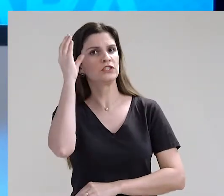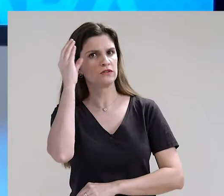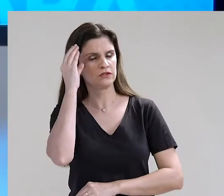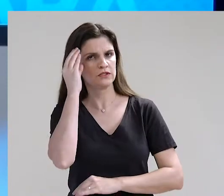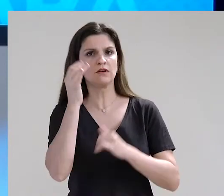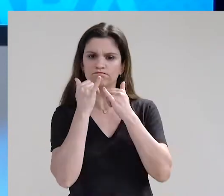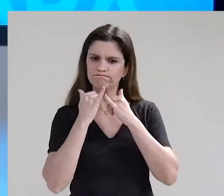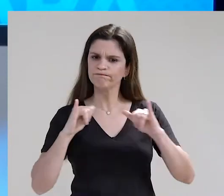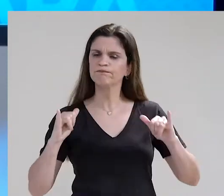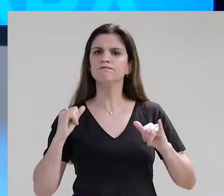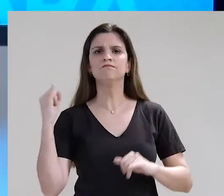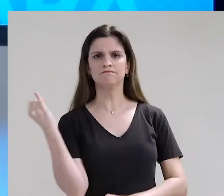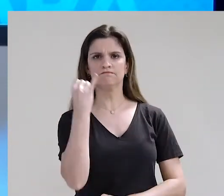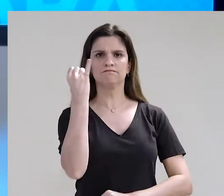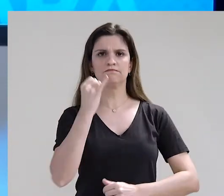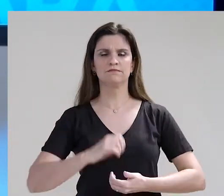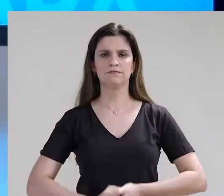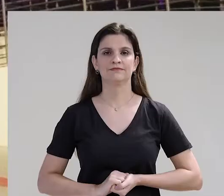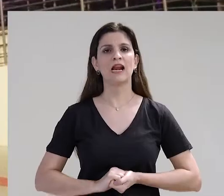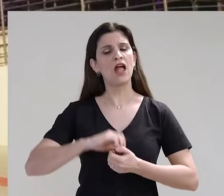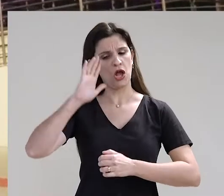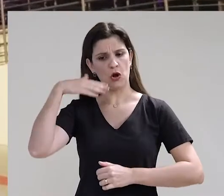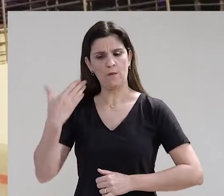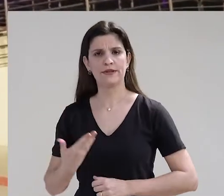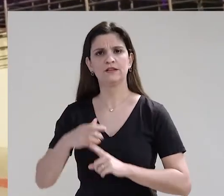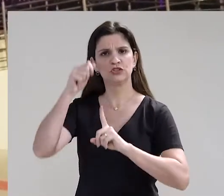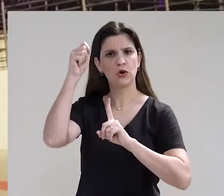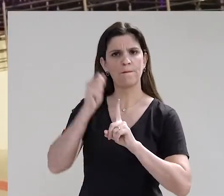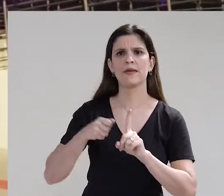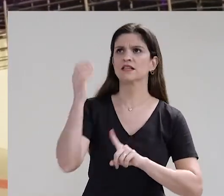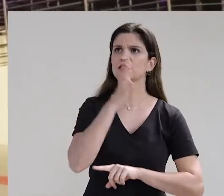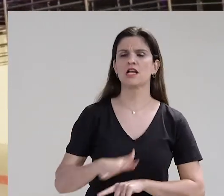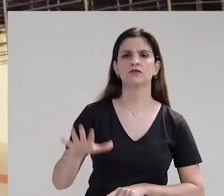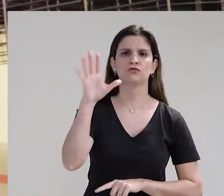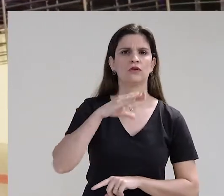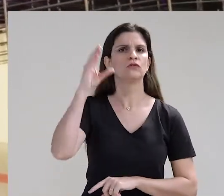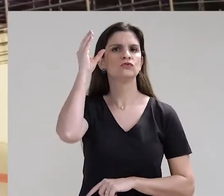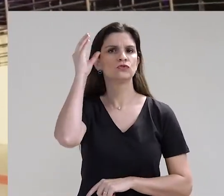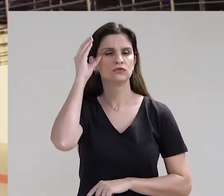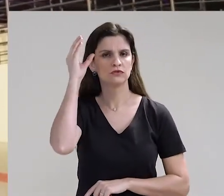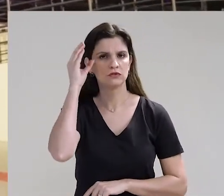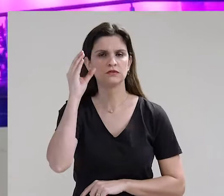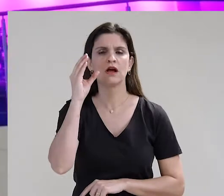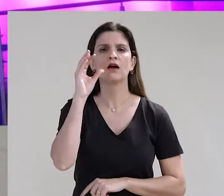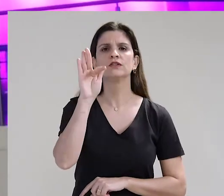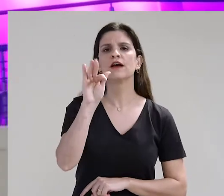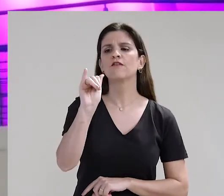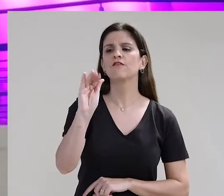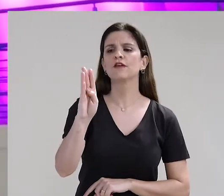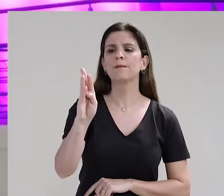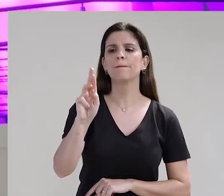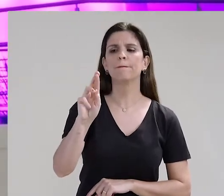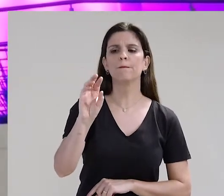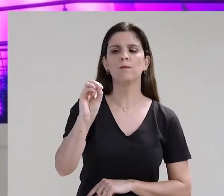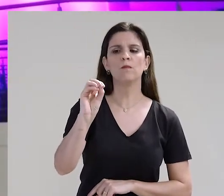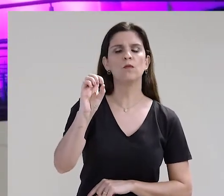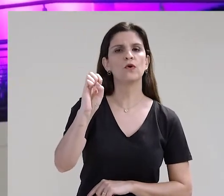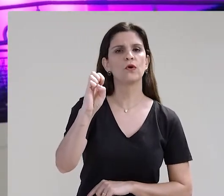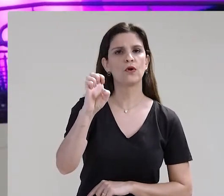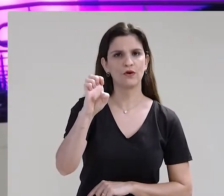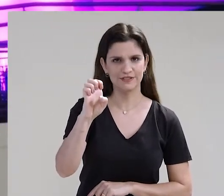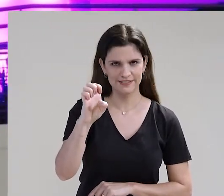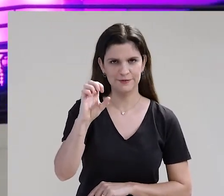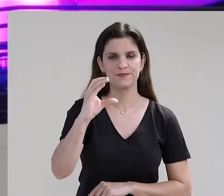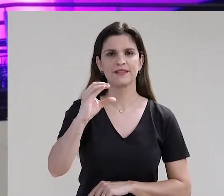conscientização é tão importante. Em homenagem ao mês nacional de conscientização sobre a fibrose cística,